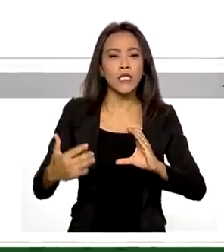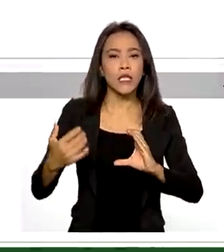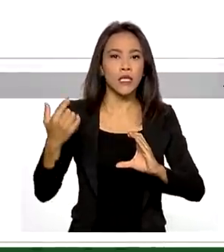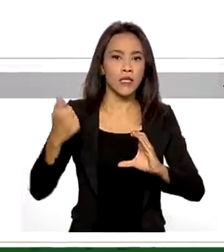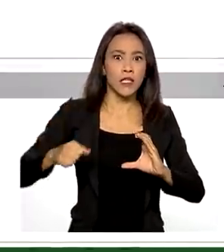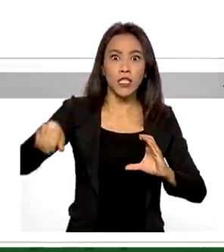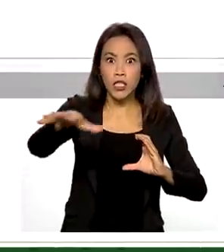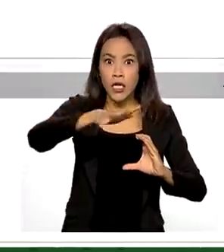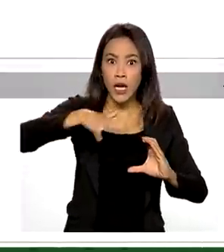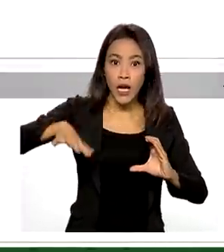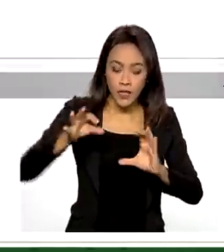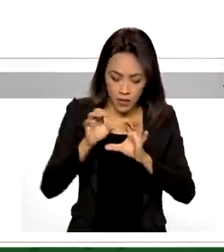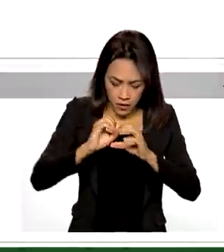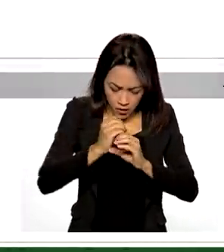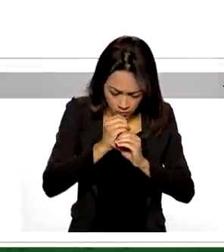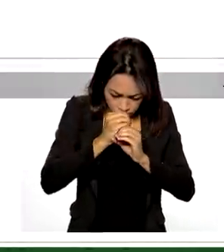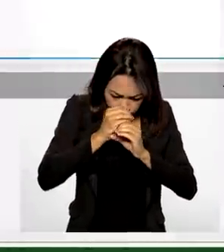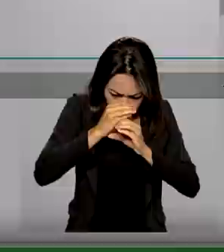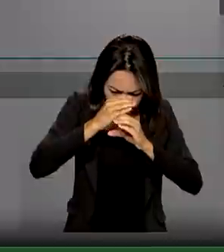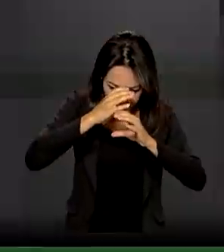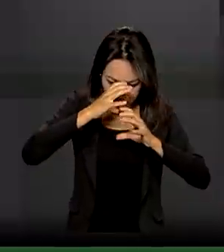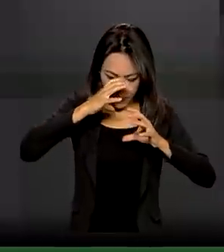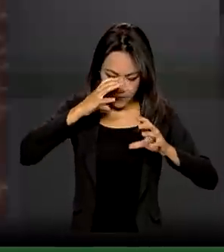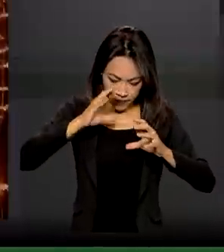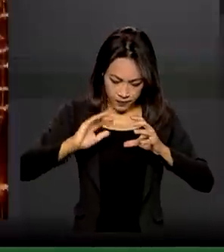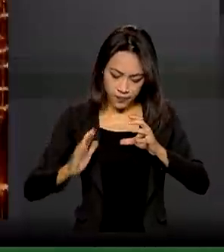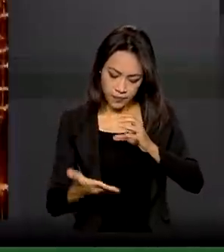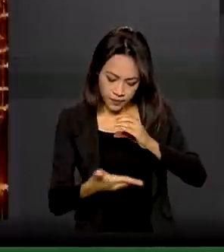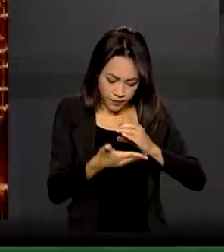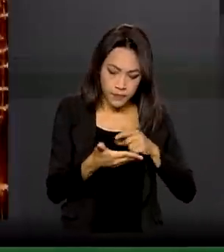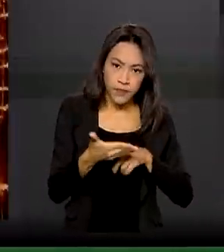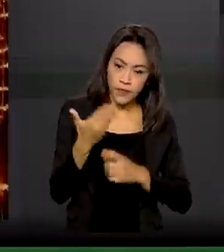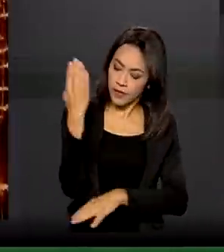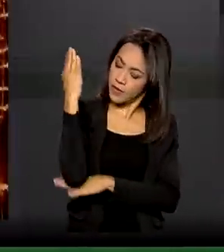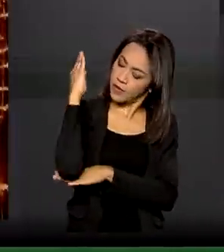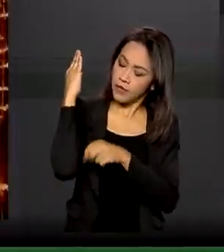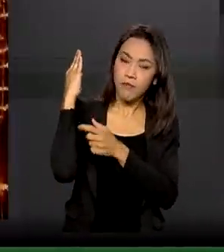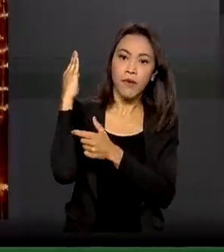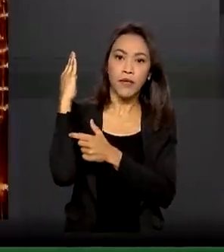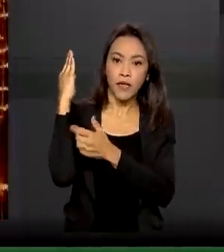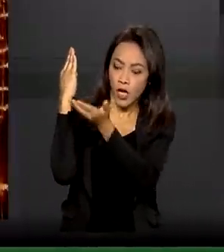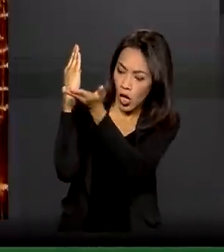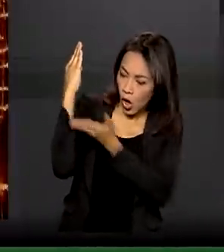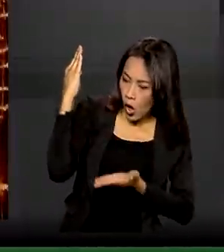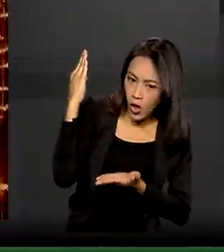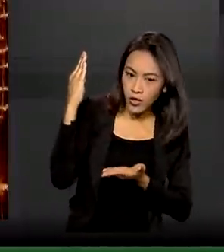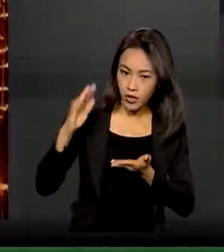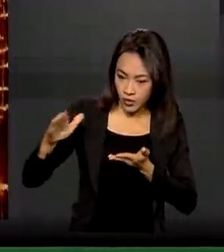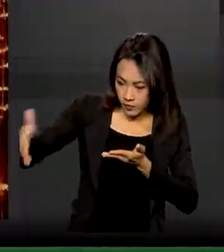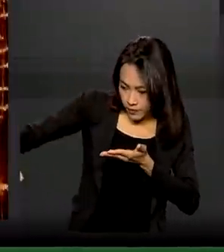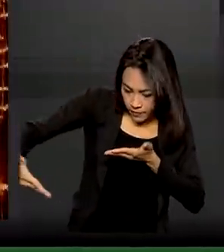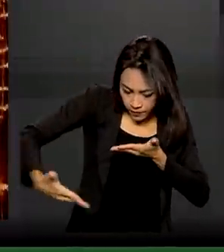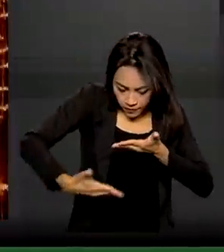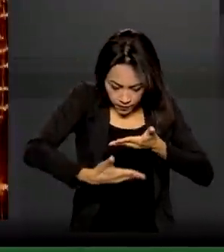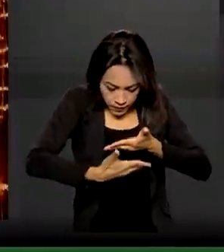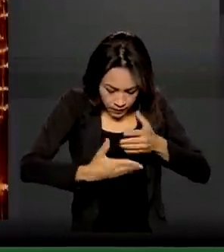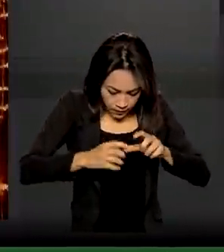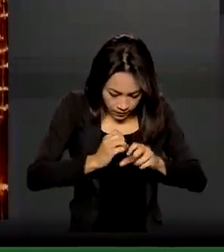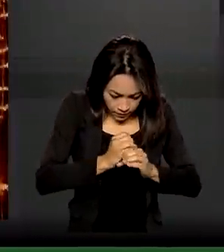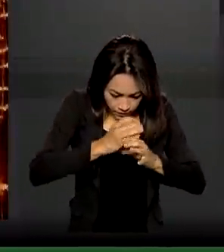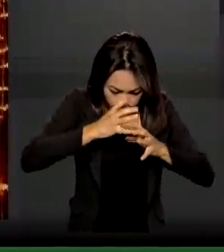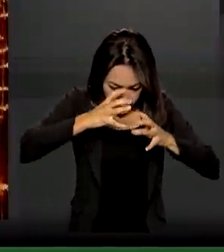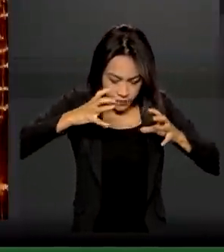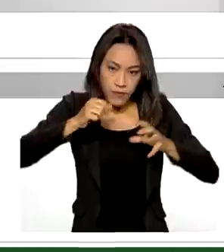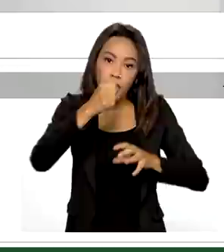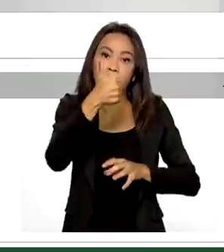e microscópicas das madeiras comercializadas no Brasil por meio de cortes e imagens aproximadas em